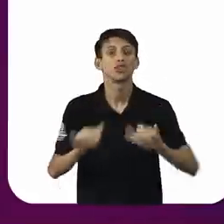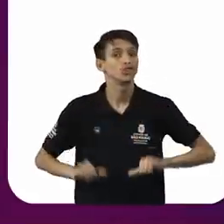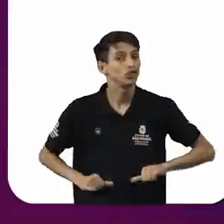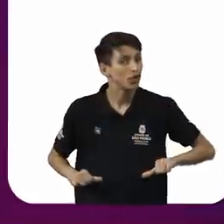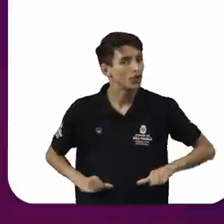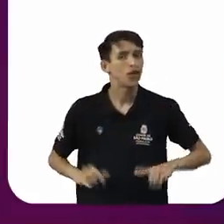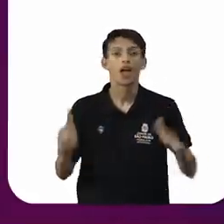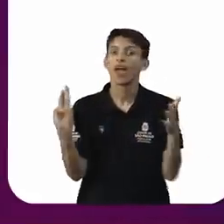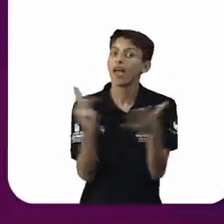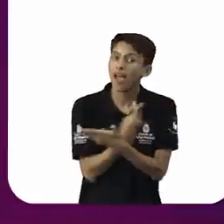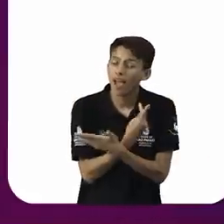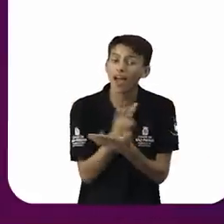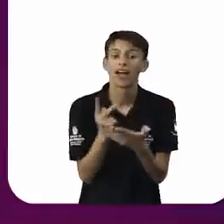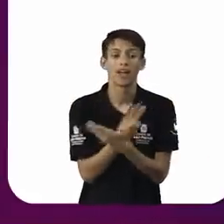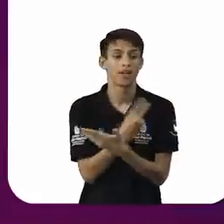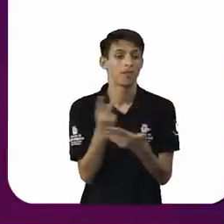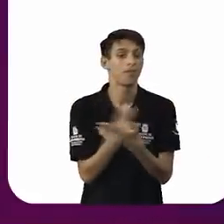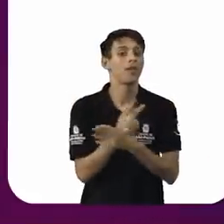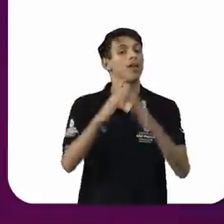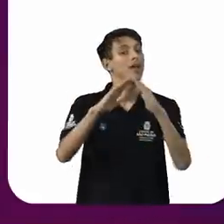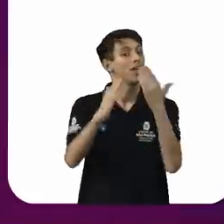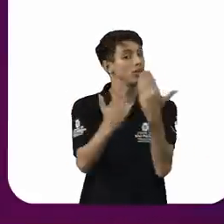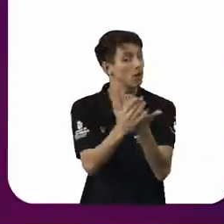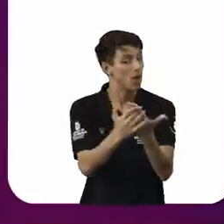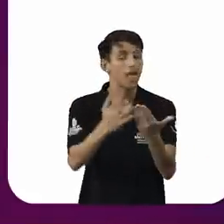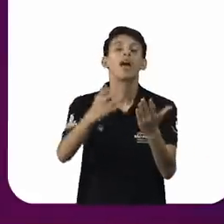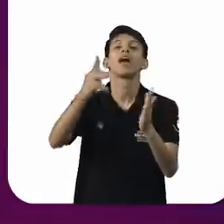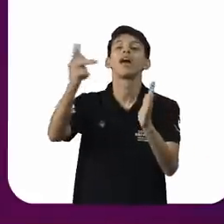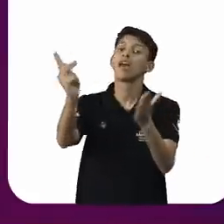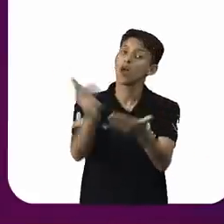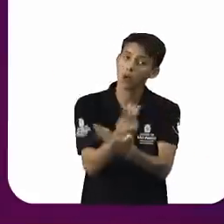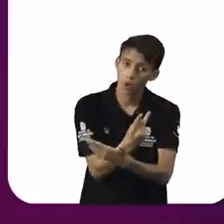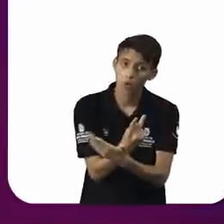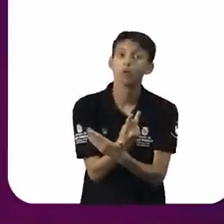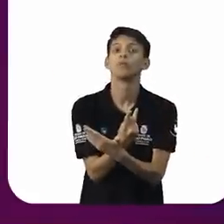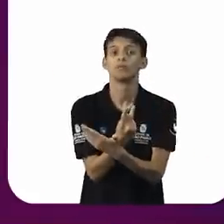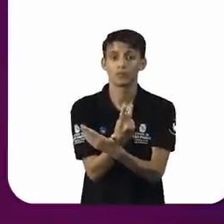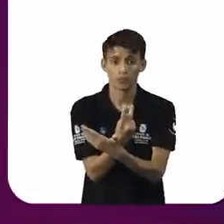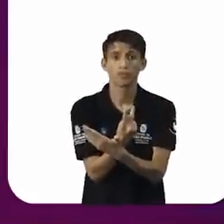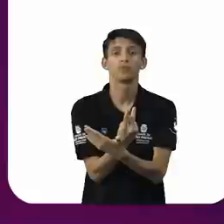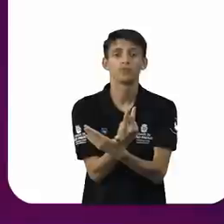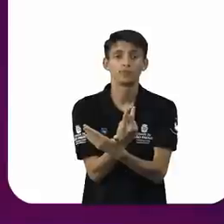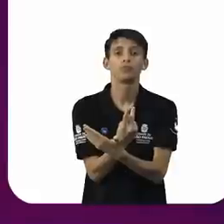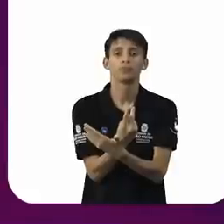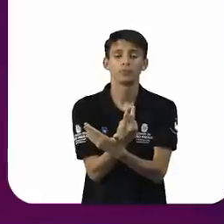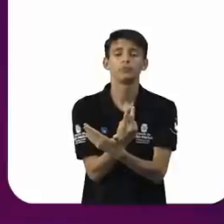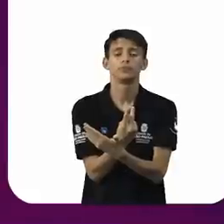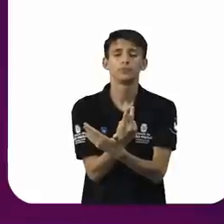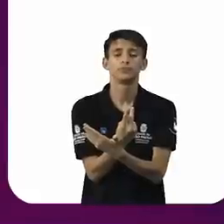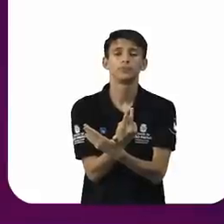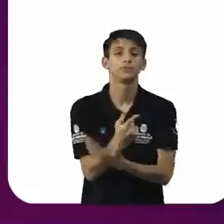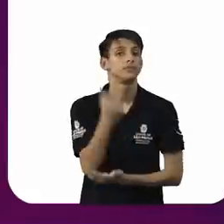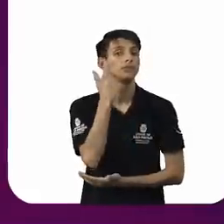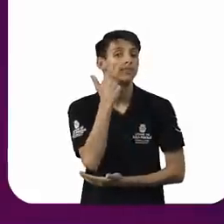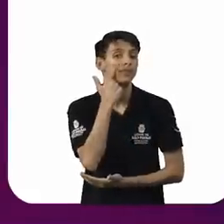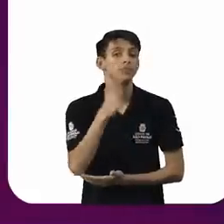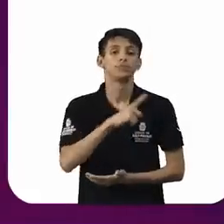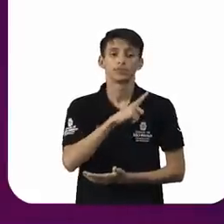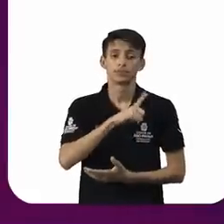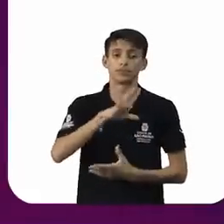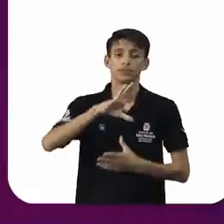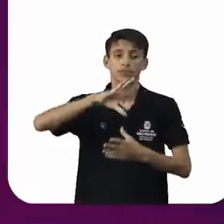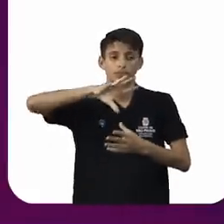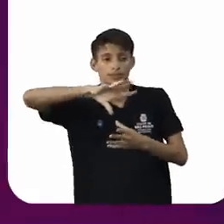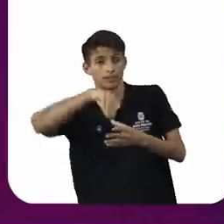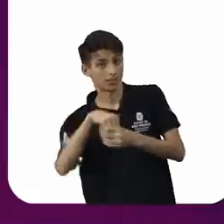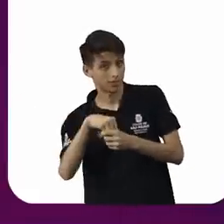A escola também precisa de cura. A escola também fracassou, não é? E ela virou um... Você tem grade curricular,